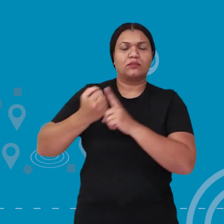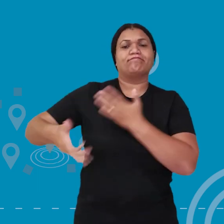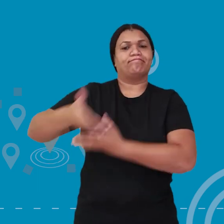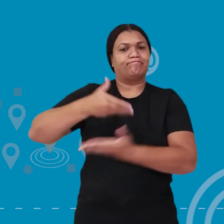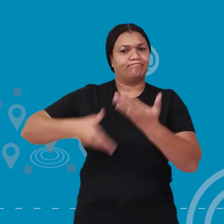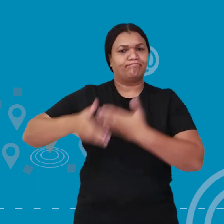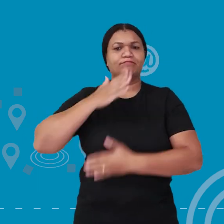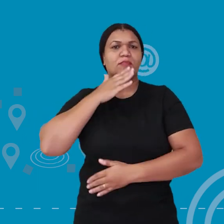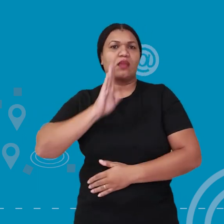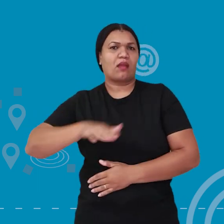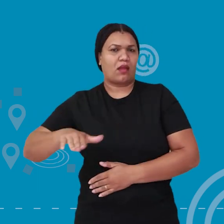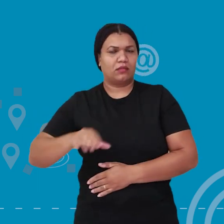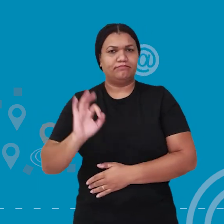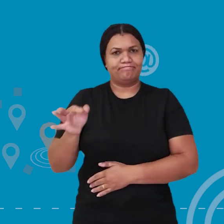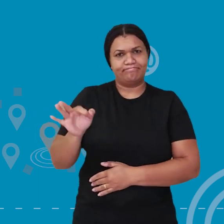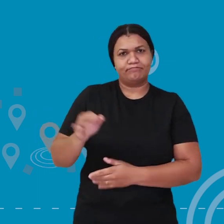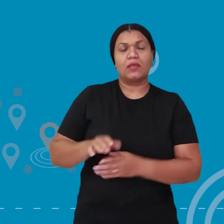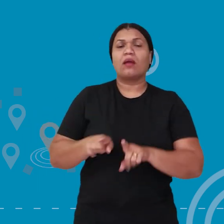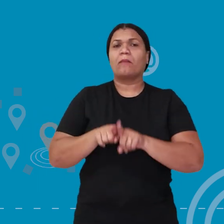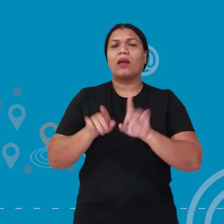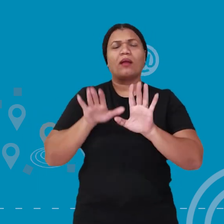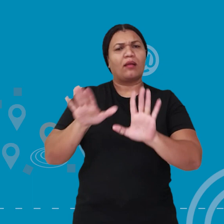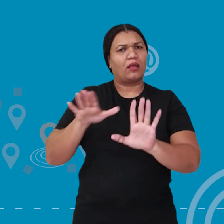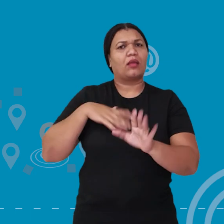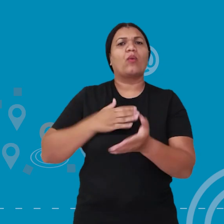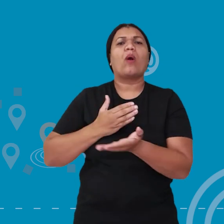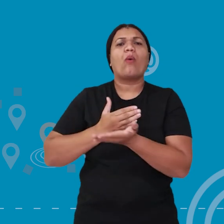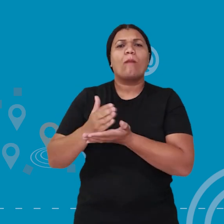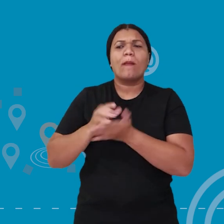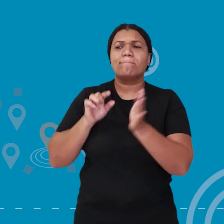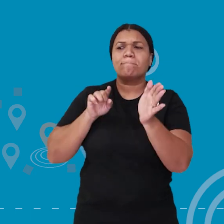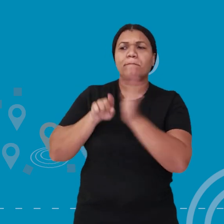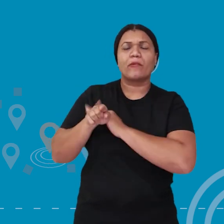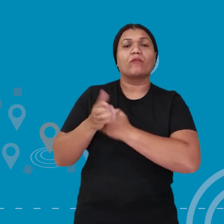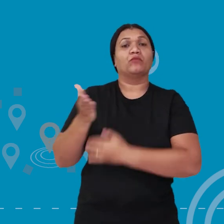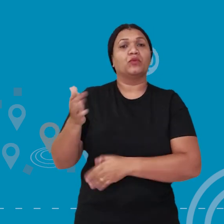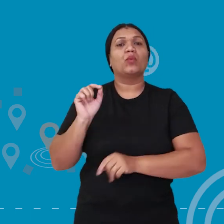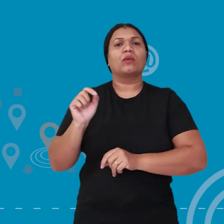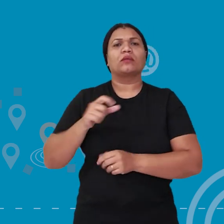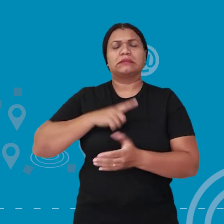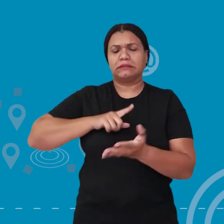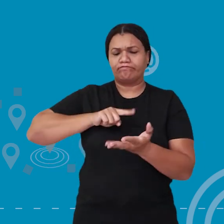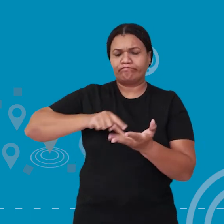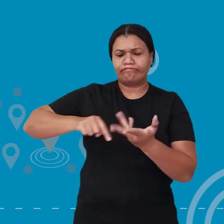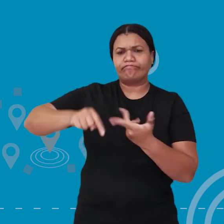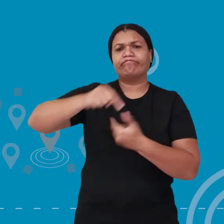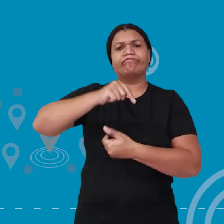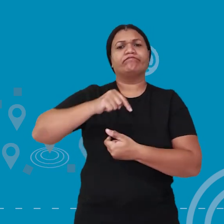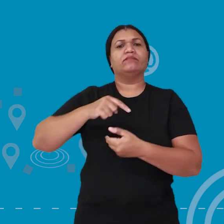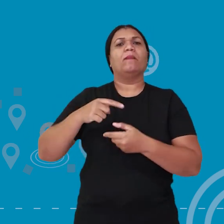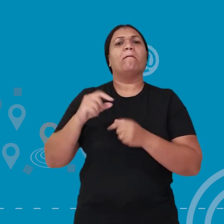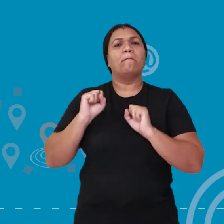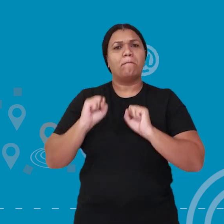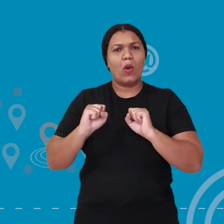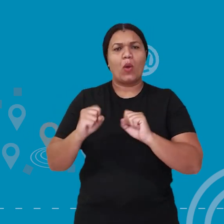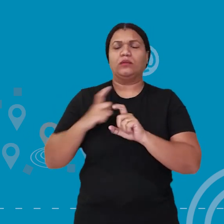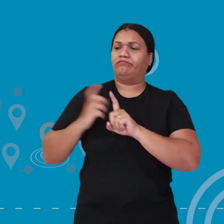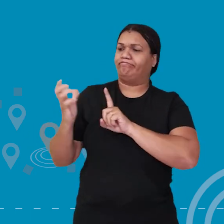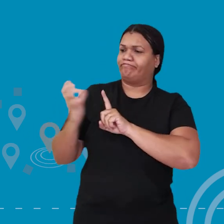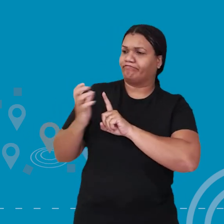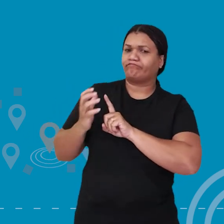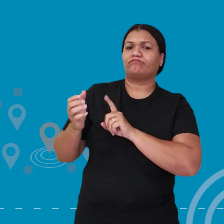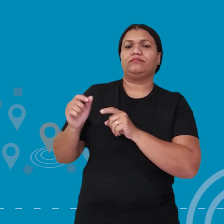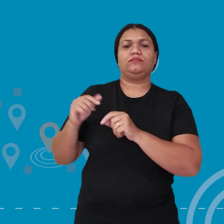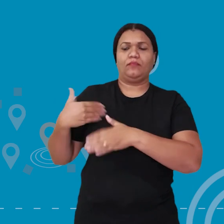interação das crianças, não é mesmo? Mas começo perguntando, então, dentre os vários fatores que